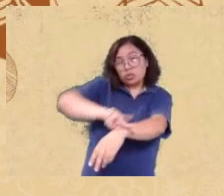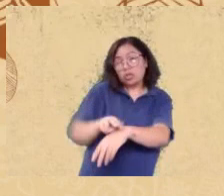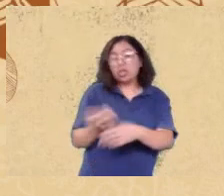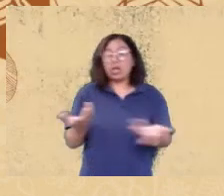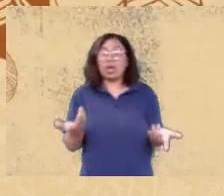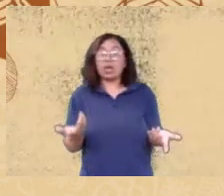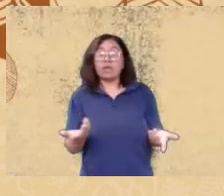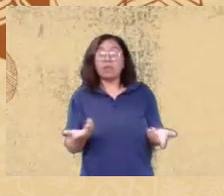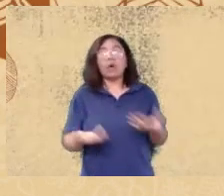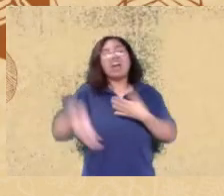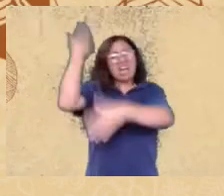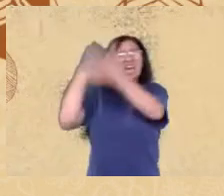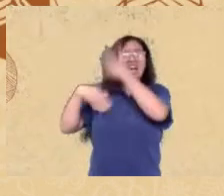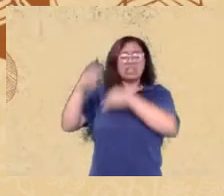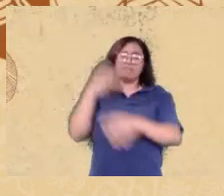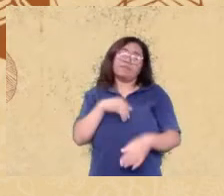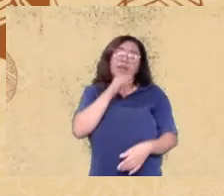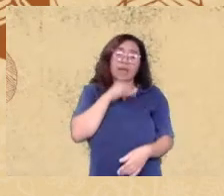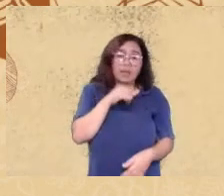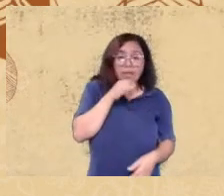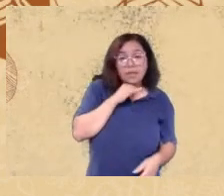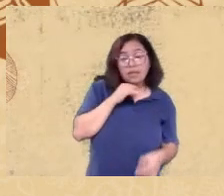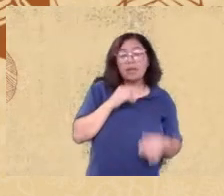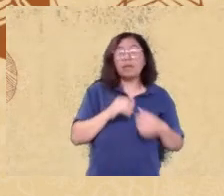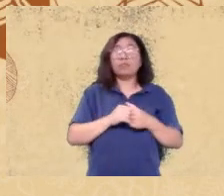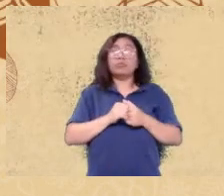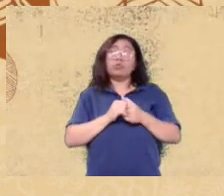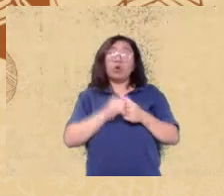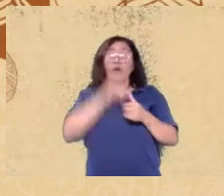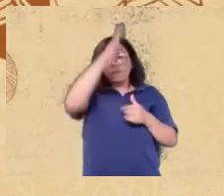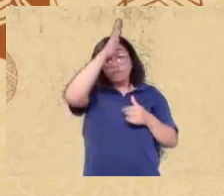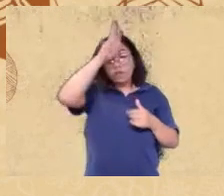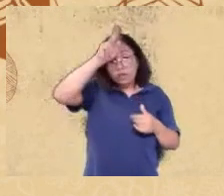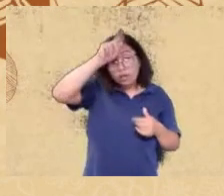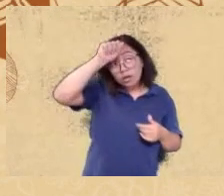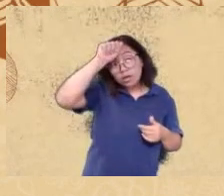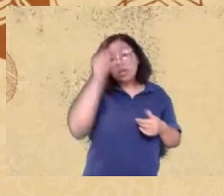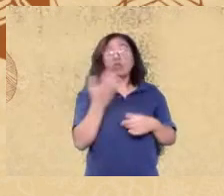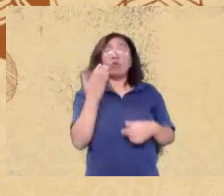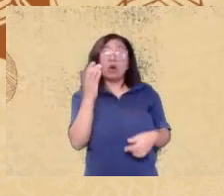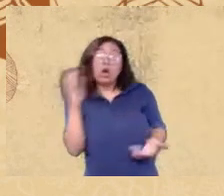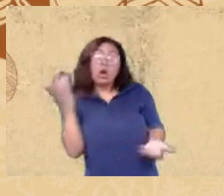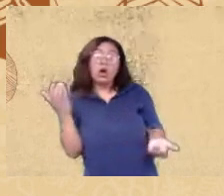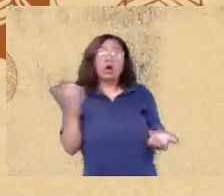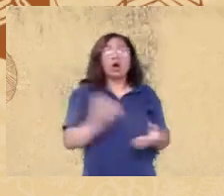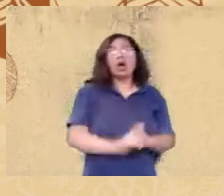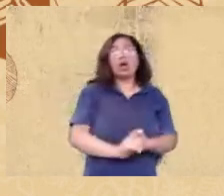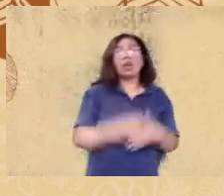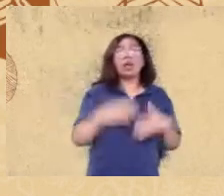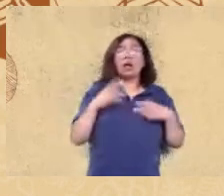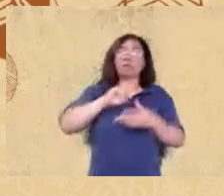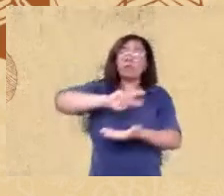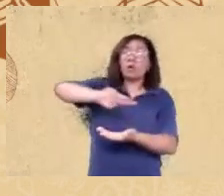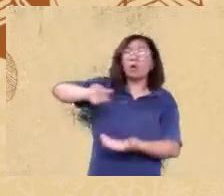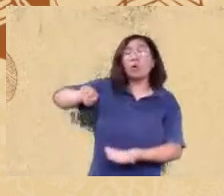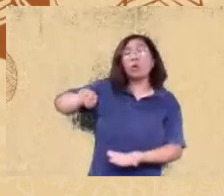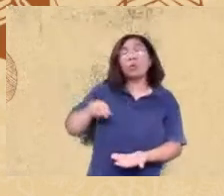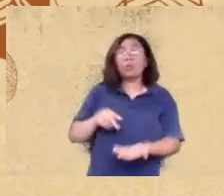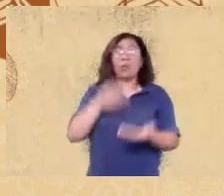naquela época coke de coca-cola etc e outras palavras algumas inclusive voltadas para o uso de